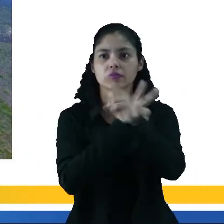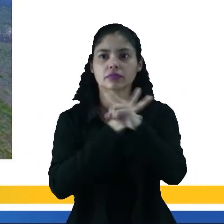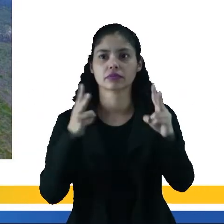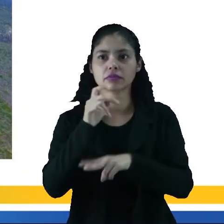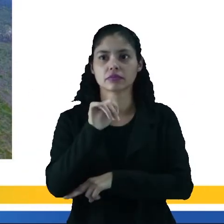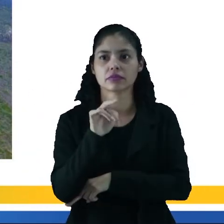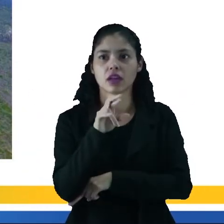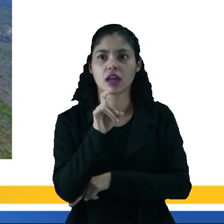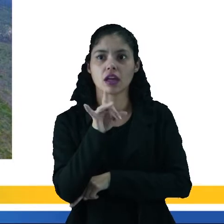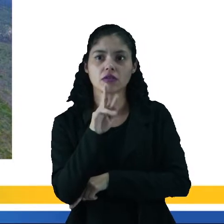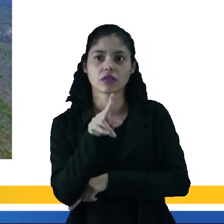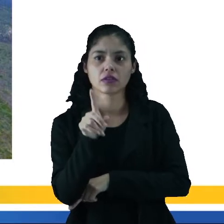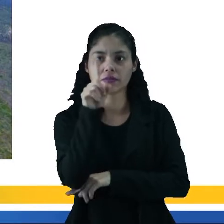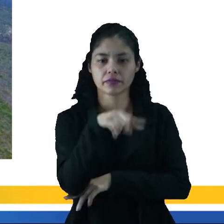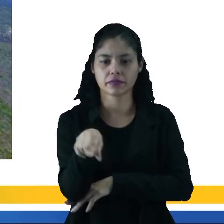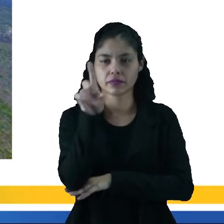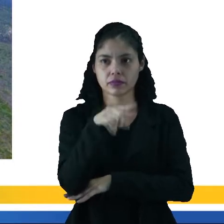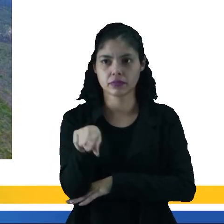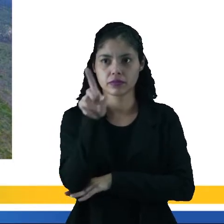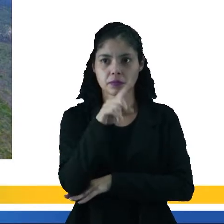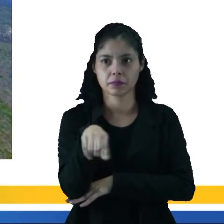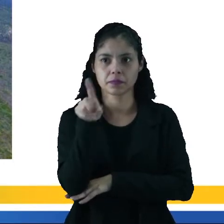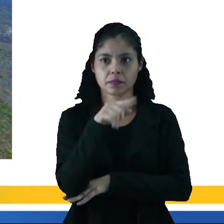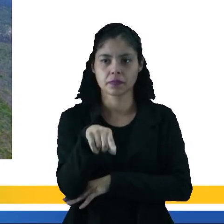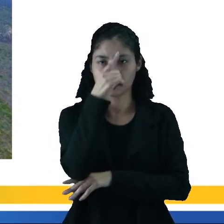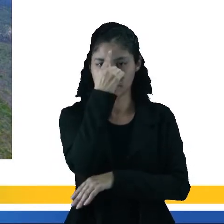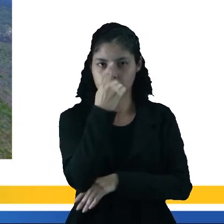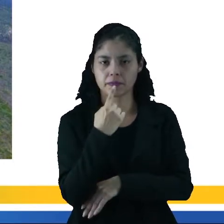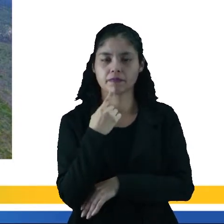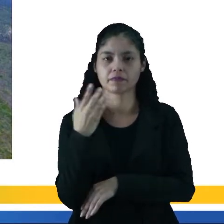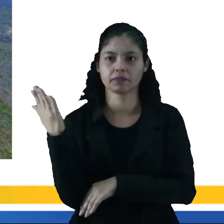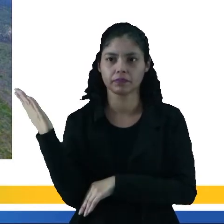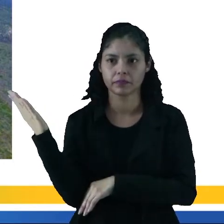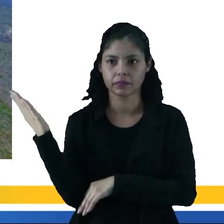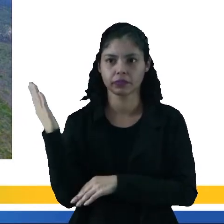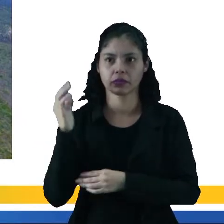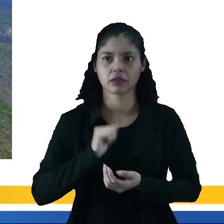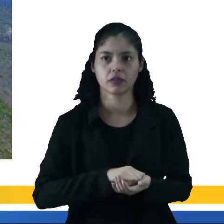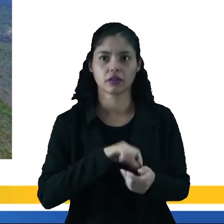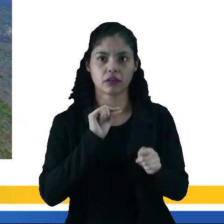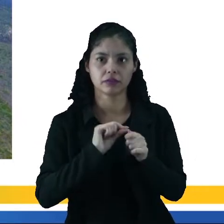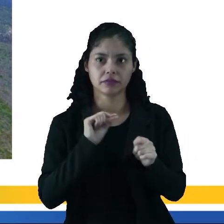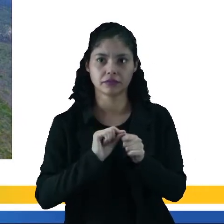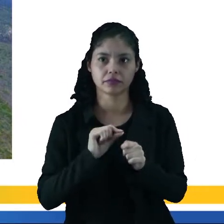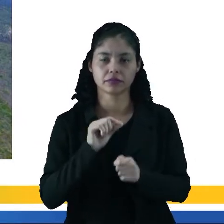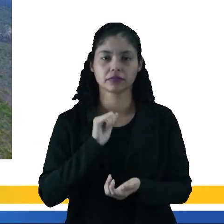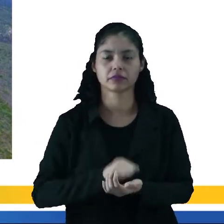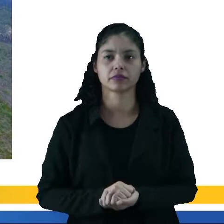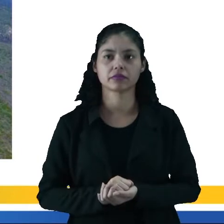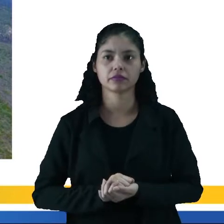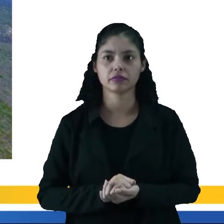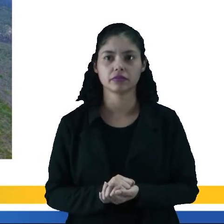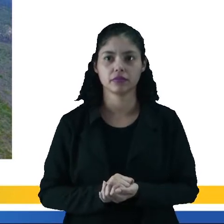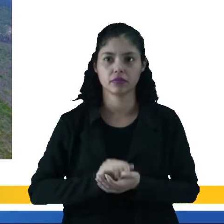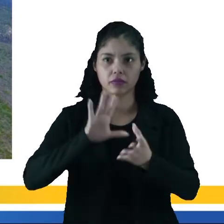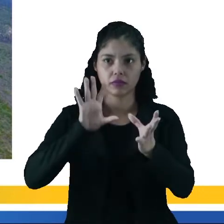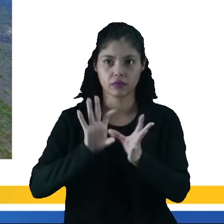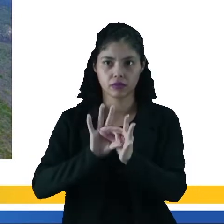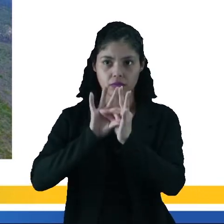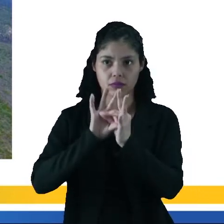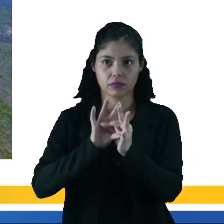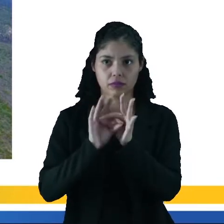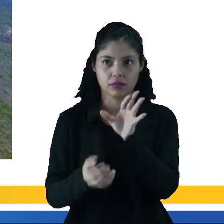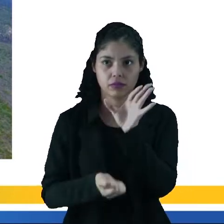aerogerador. Esse que você está vendo aí, né? Essa captação é feita por hélices, que ligada a uma